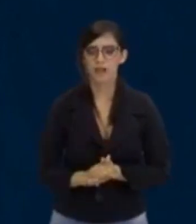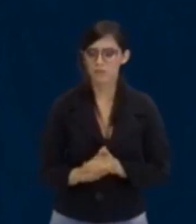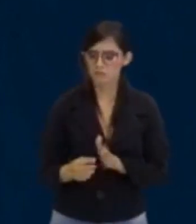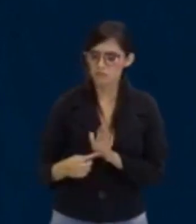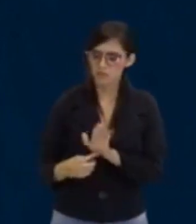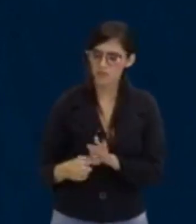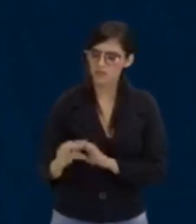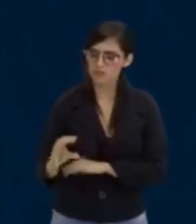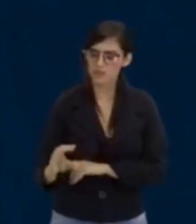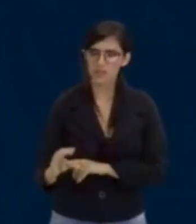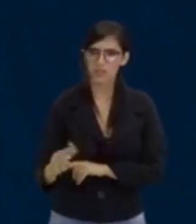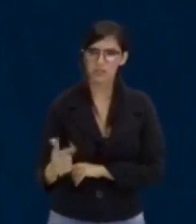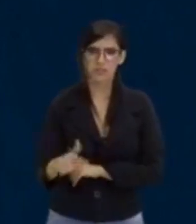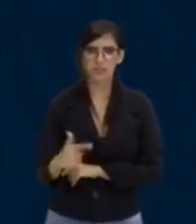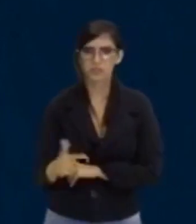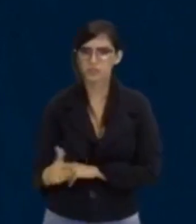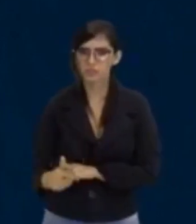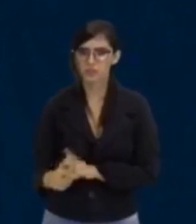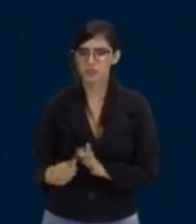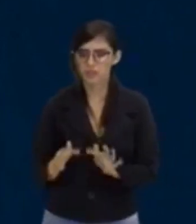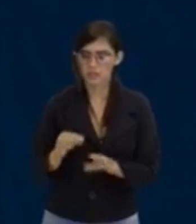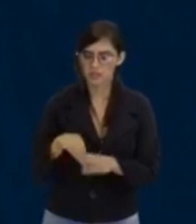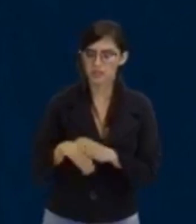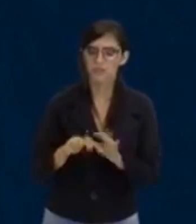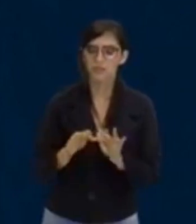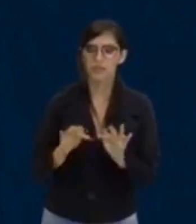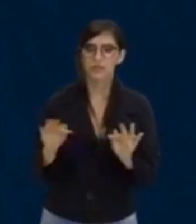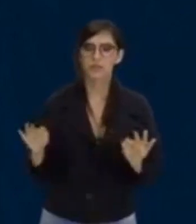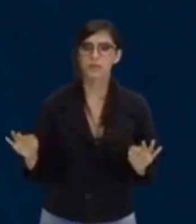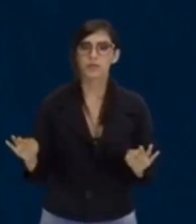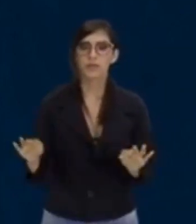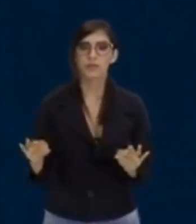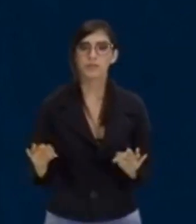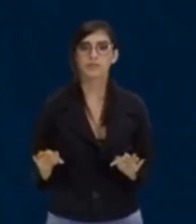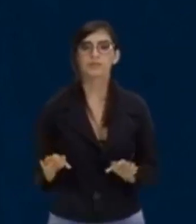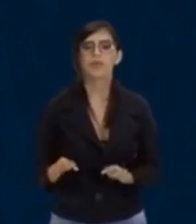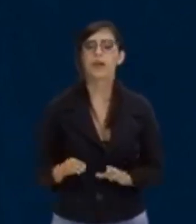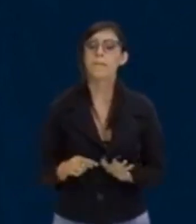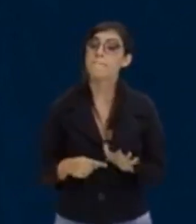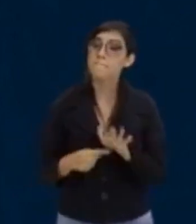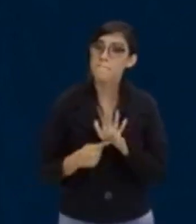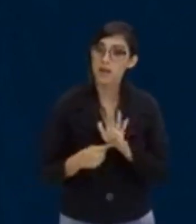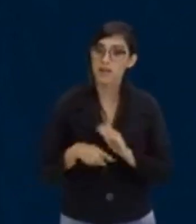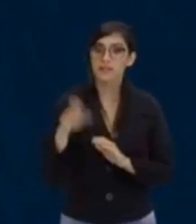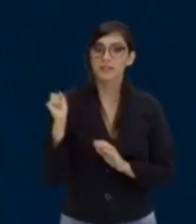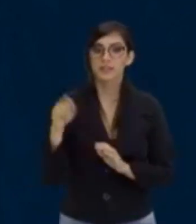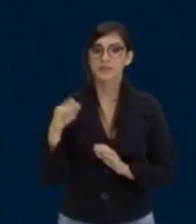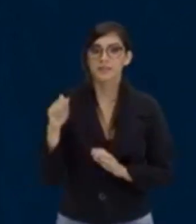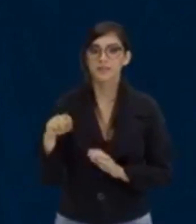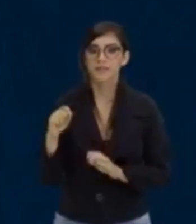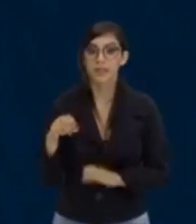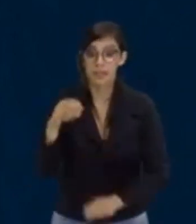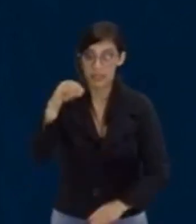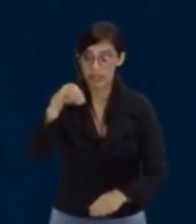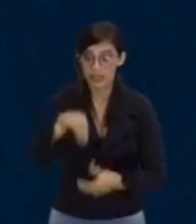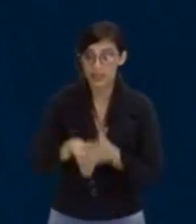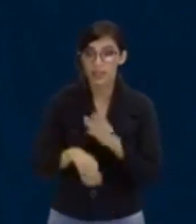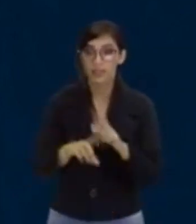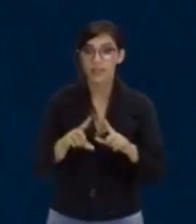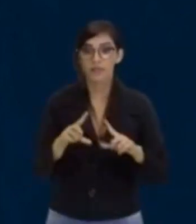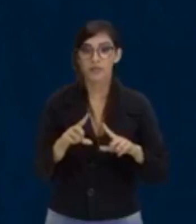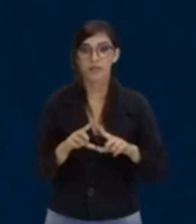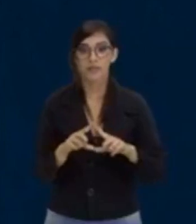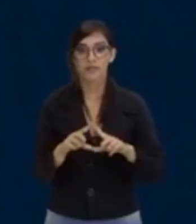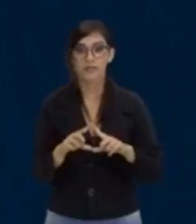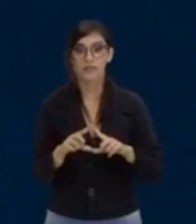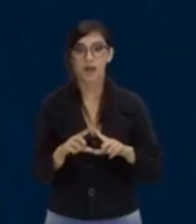colocando o C se na fórmula de Bhaskara o C nem aparece? Aparece sim. Ele aparece aqui dentro do delta. Eu só